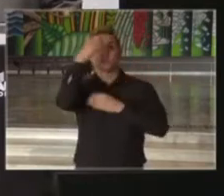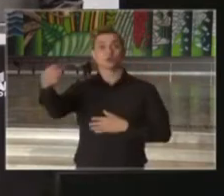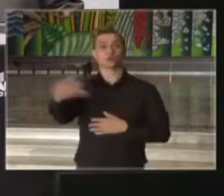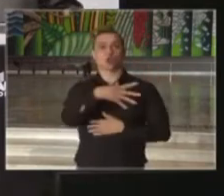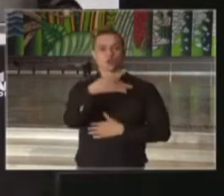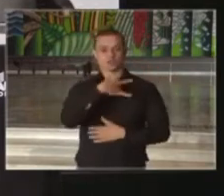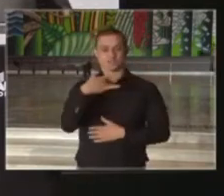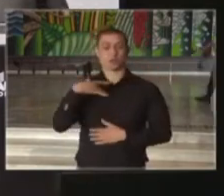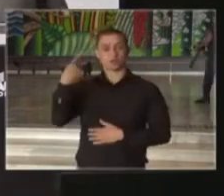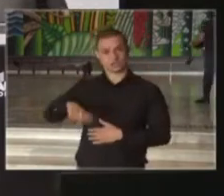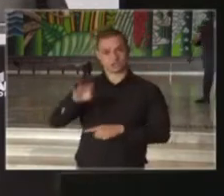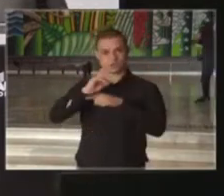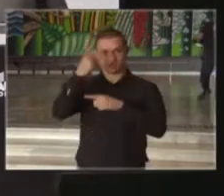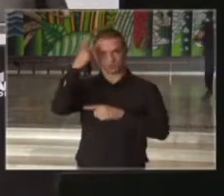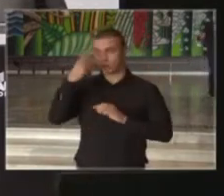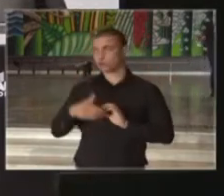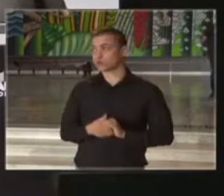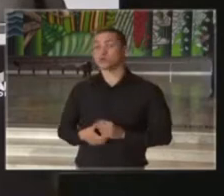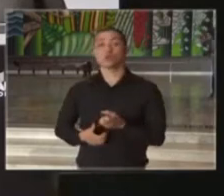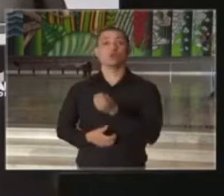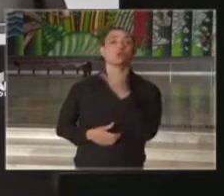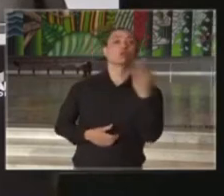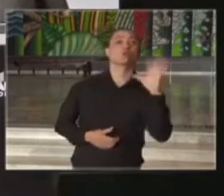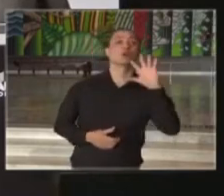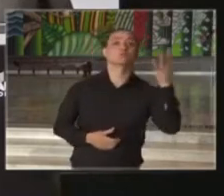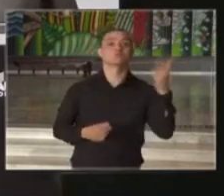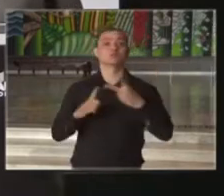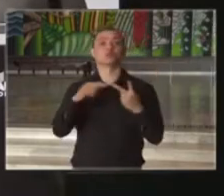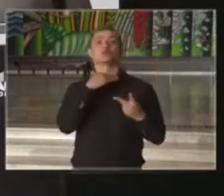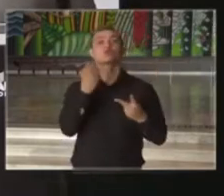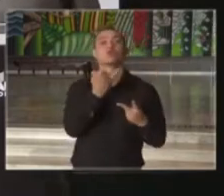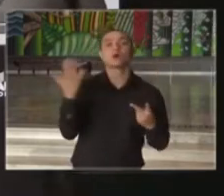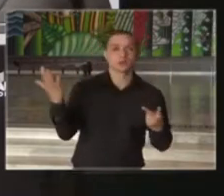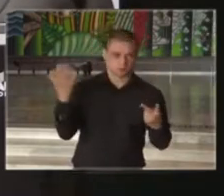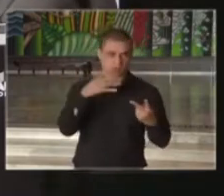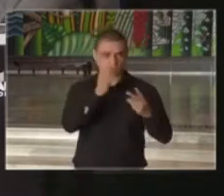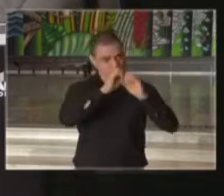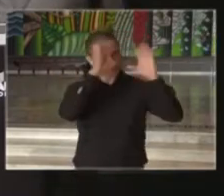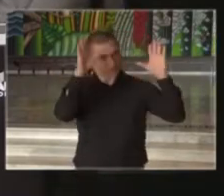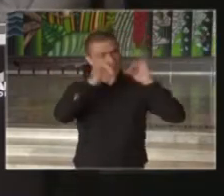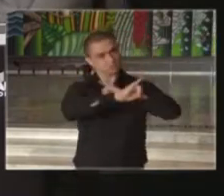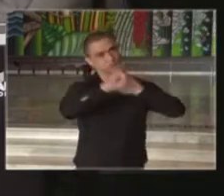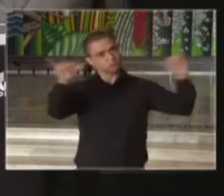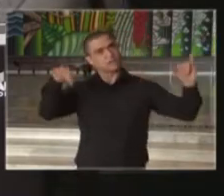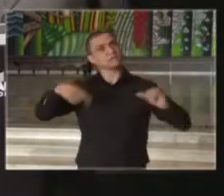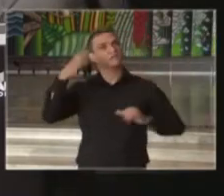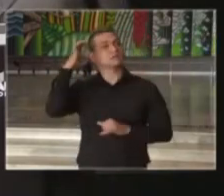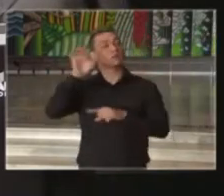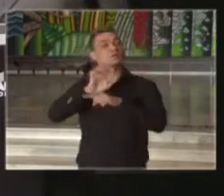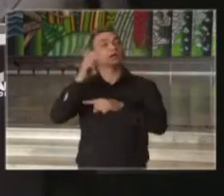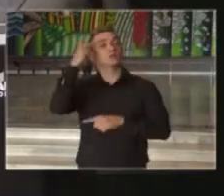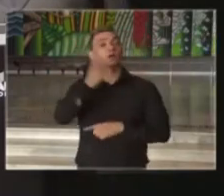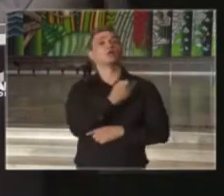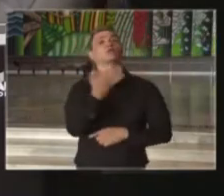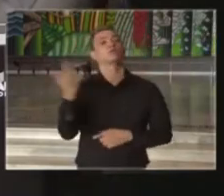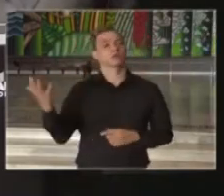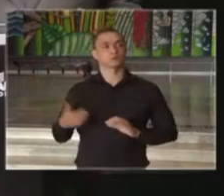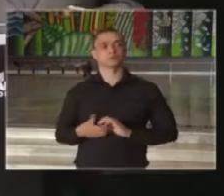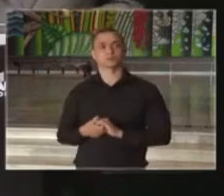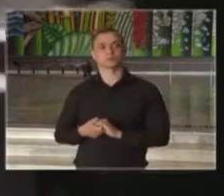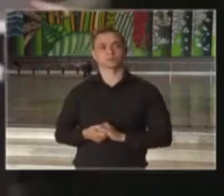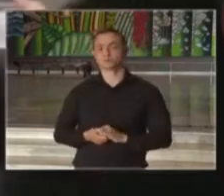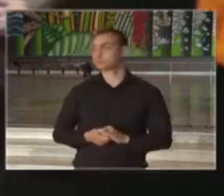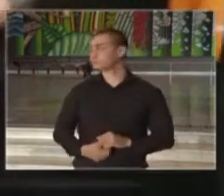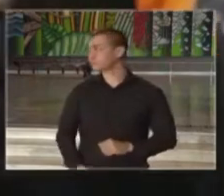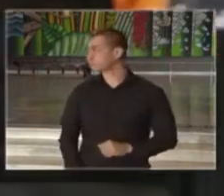no Estado de São Paulo. Quantos casos, quantos óbitos, sempre da melhor transparência para a opinião pública de São Paulo.